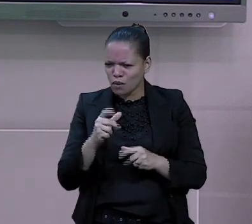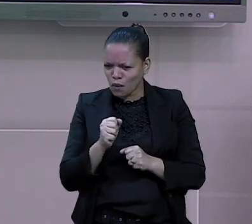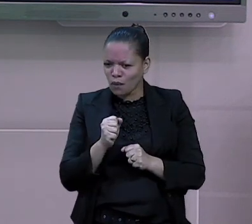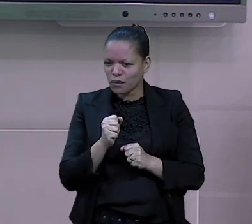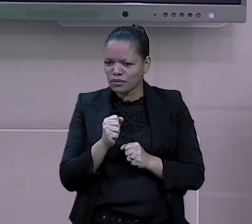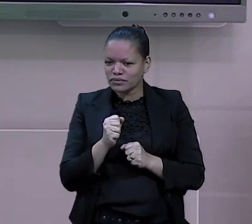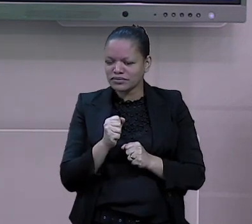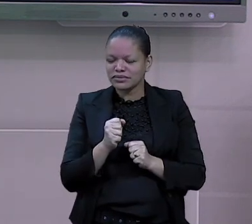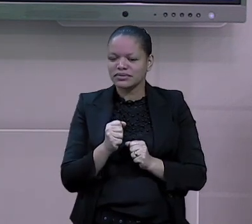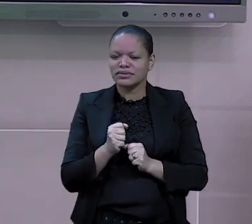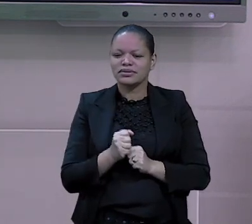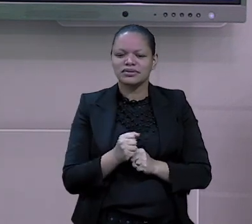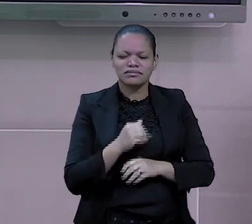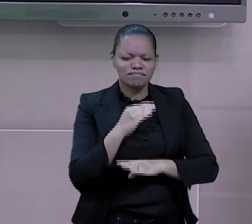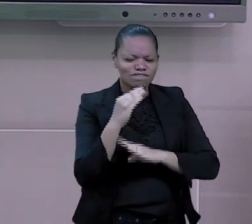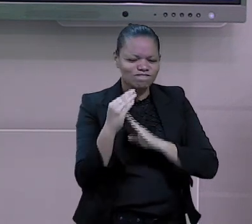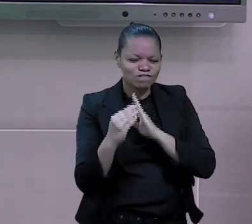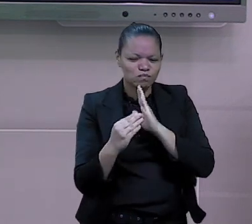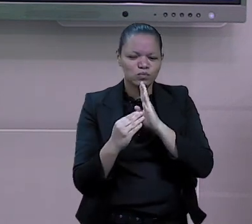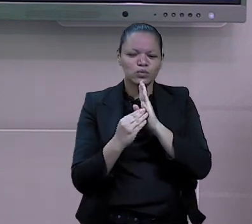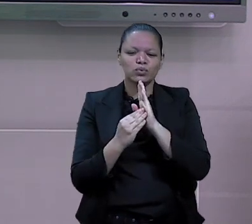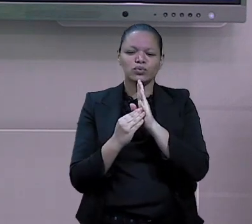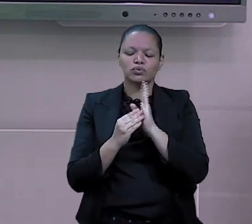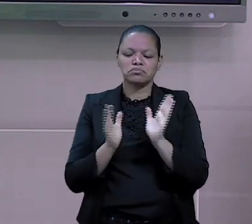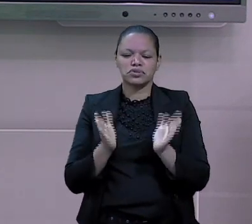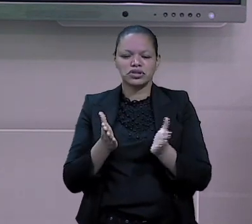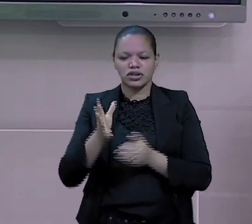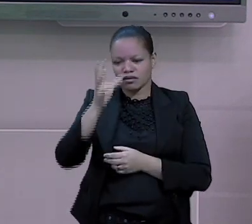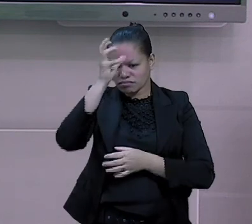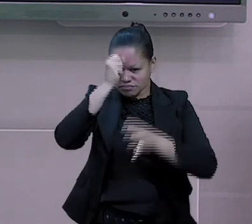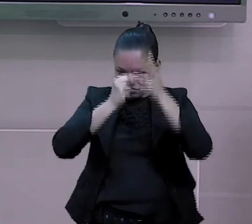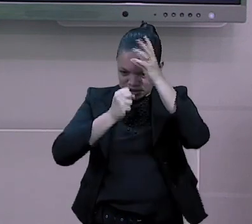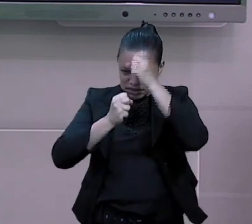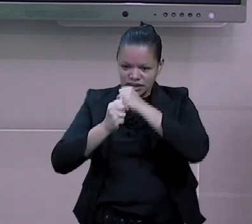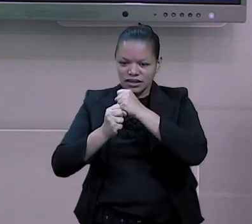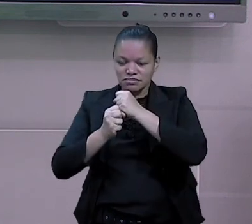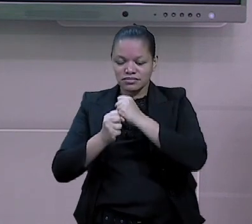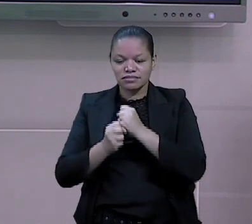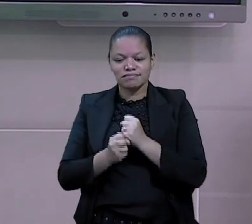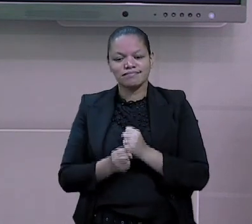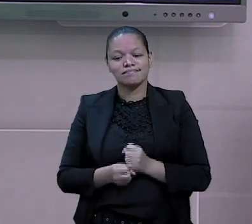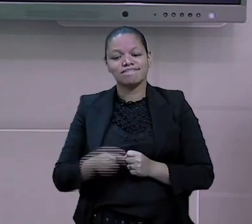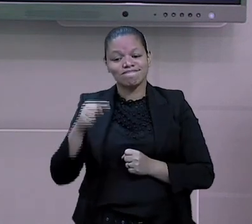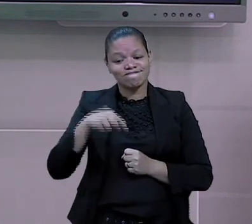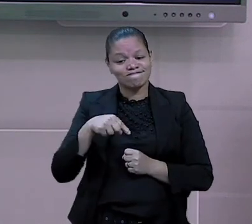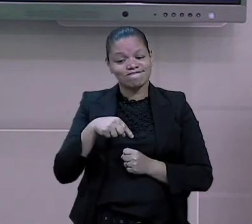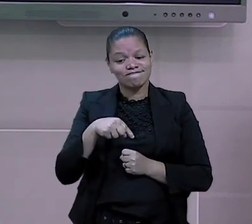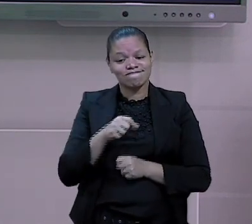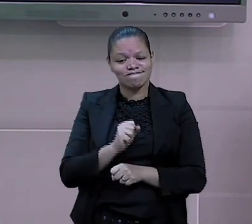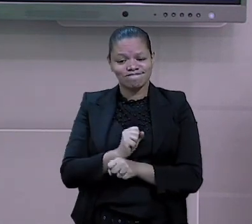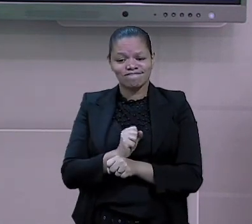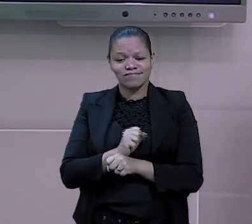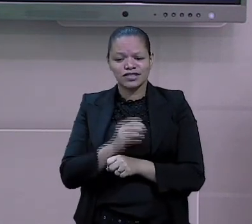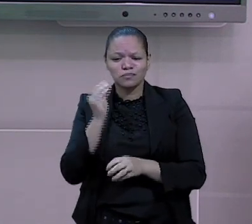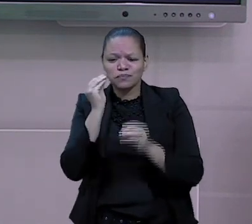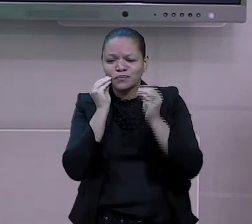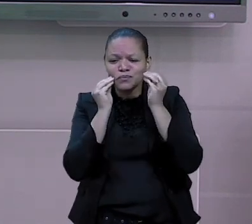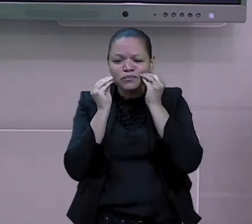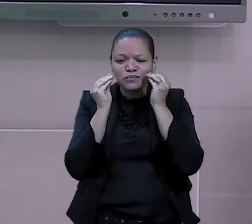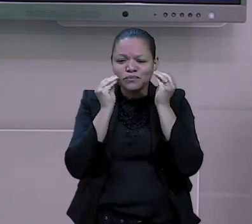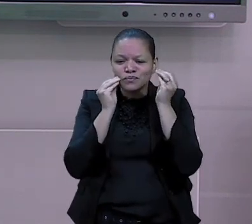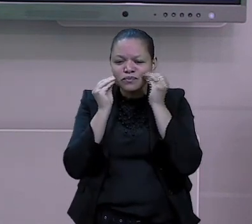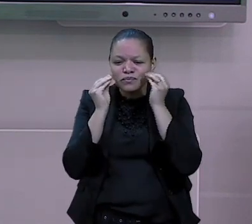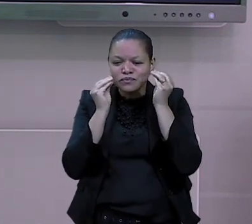craque em tudo que já aprendemos por aqui. Bom, eu vou ficando por aqui, mas eu deixo, ó, beijo no coração,